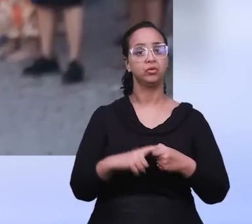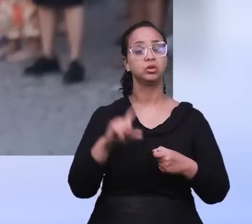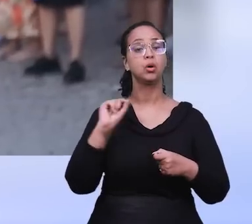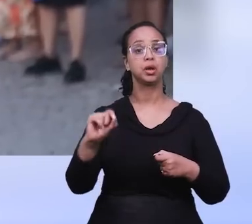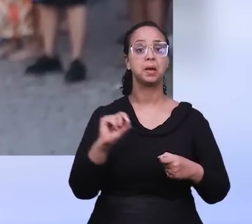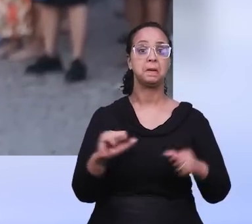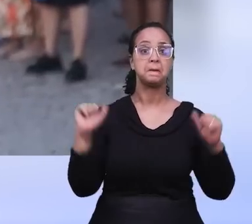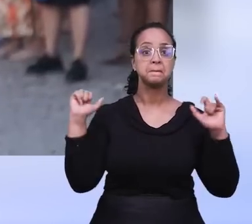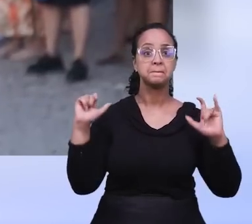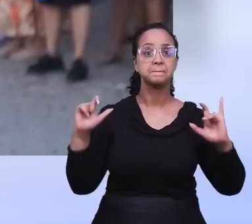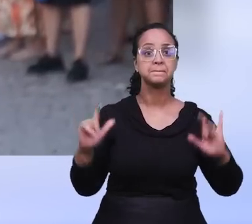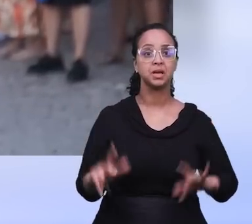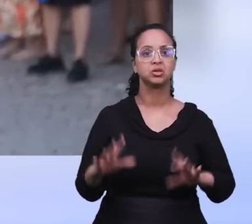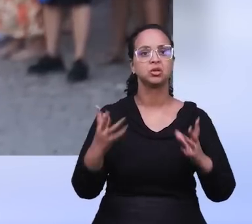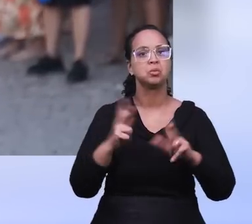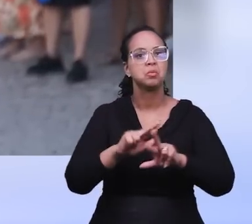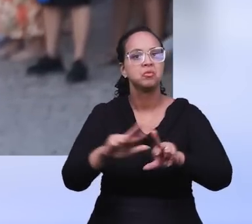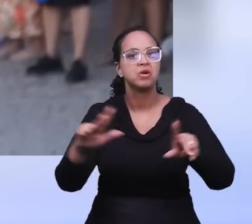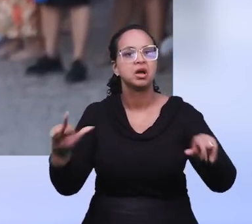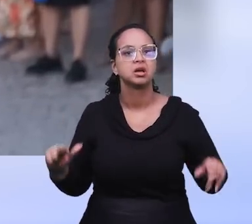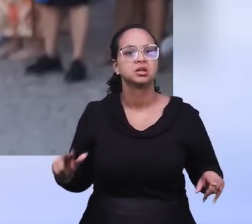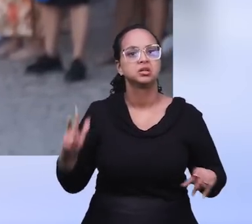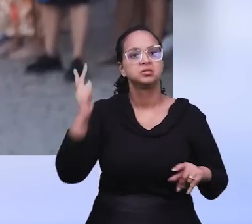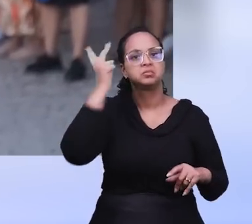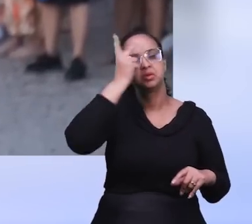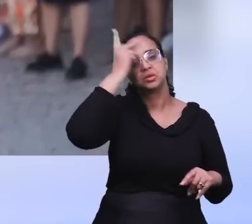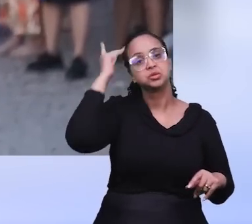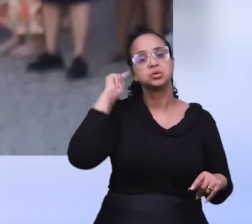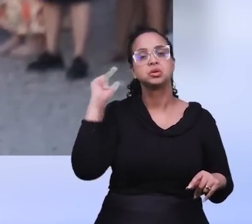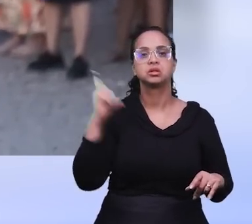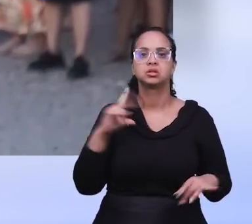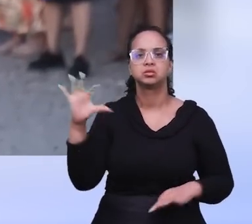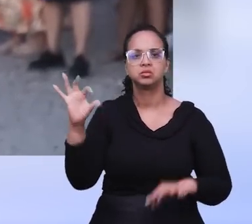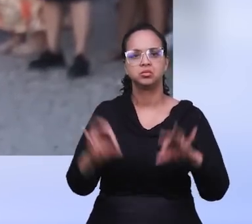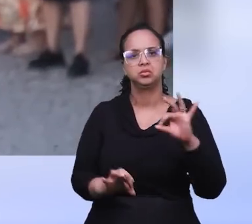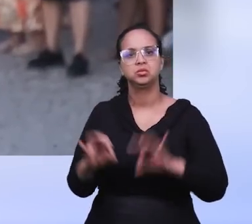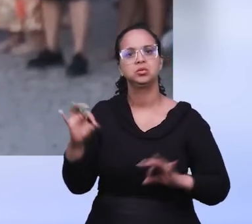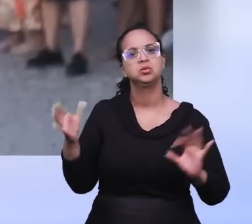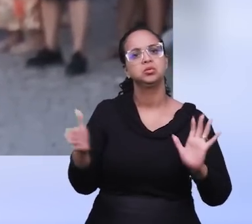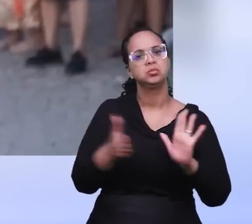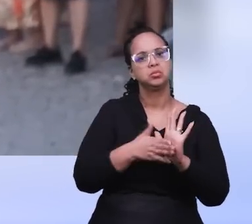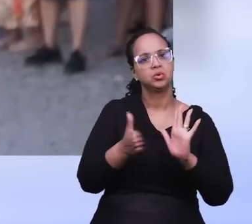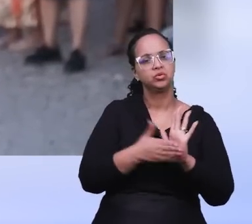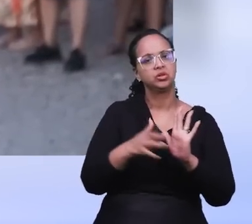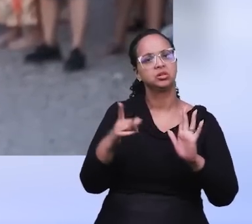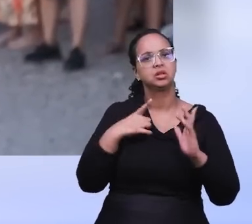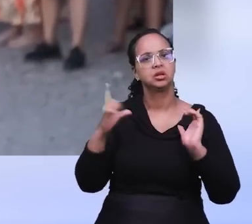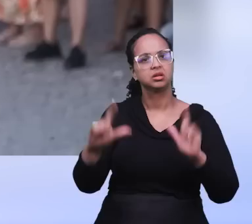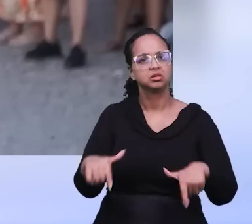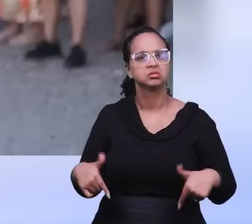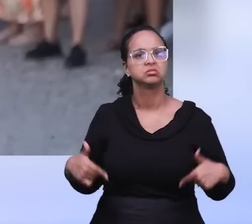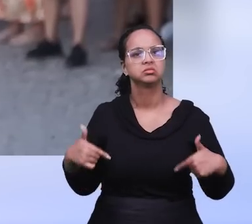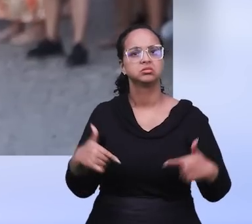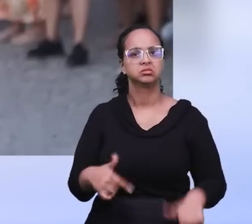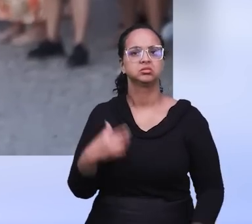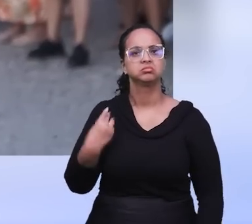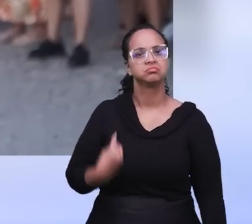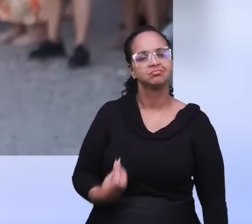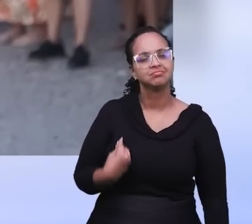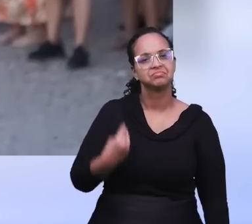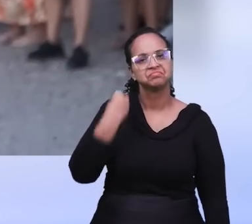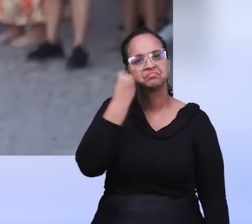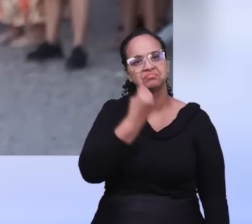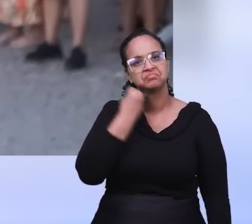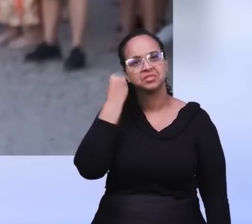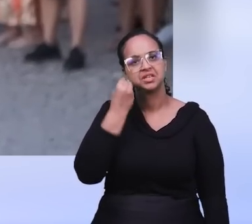uma bênção, o Senhor tem alcançado muitas vidas através desse projeto e Ele tem nos trazido também um renovo, aumentando